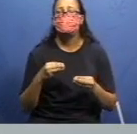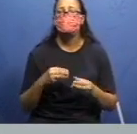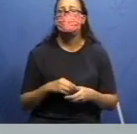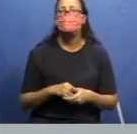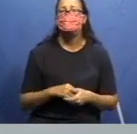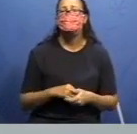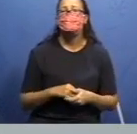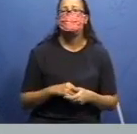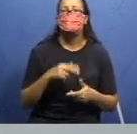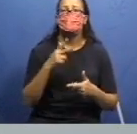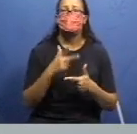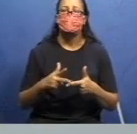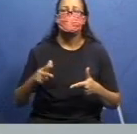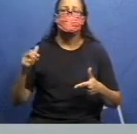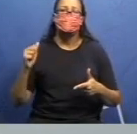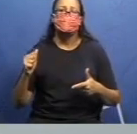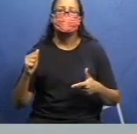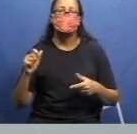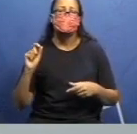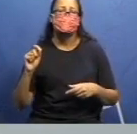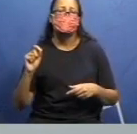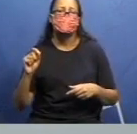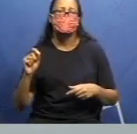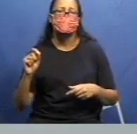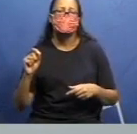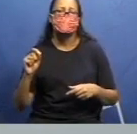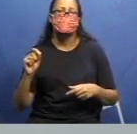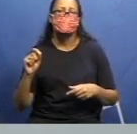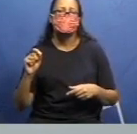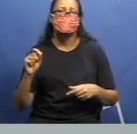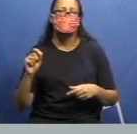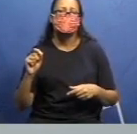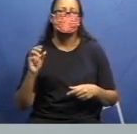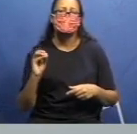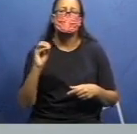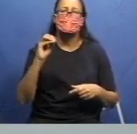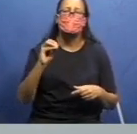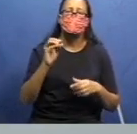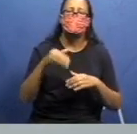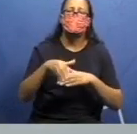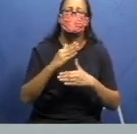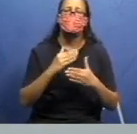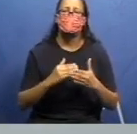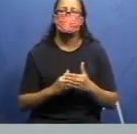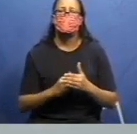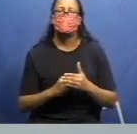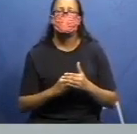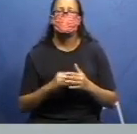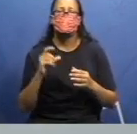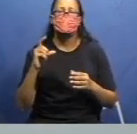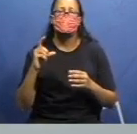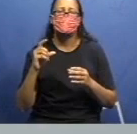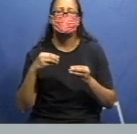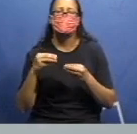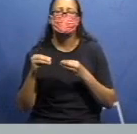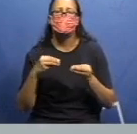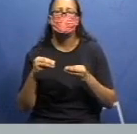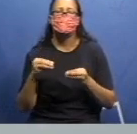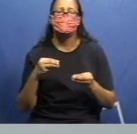Vem se aquele que conseguir colocar todas as tampinhas sem repetir a linha ou sem repetir a coluna.